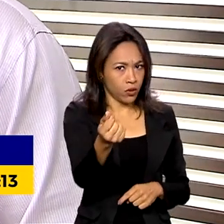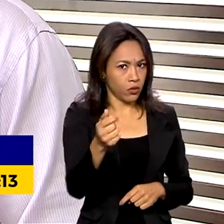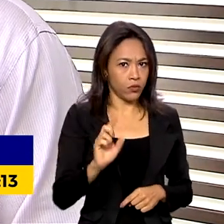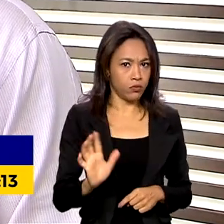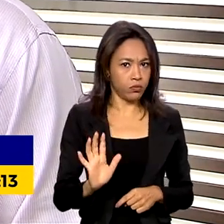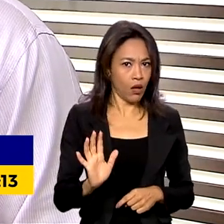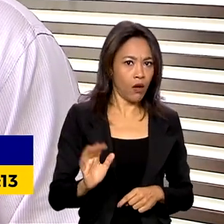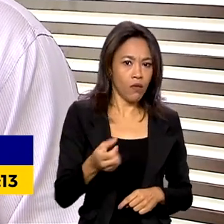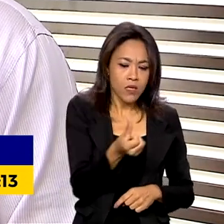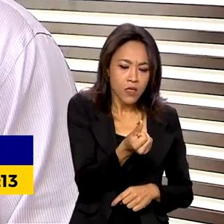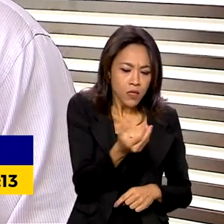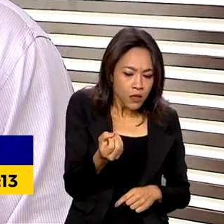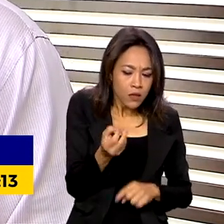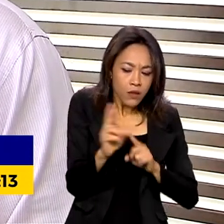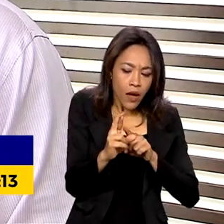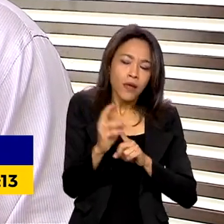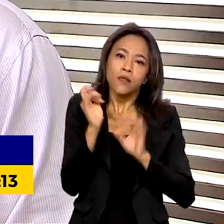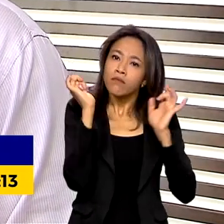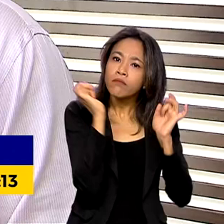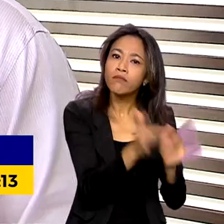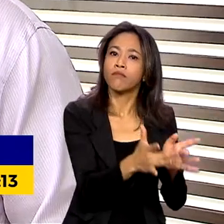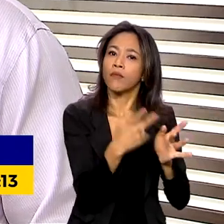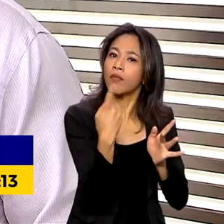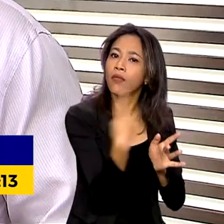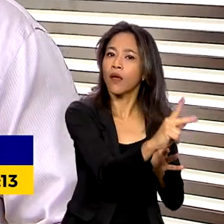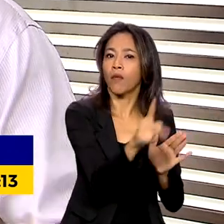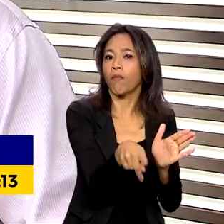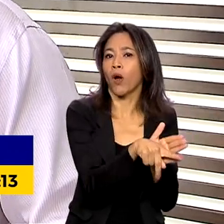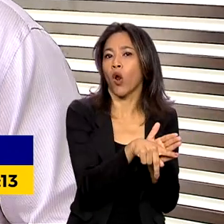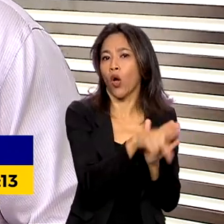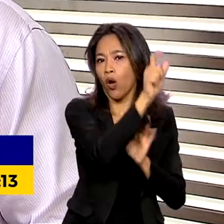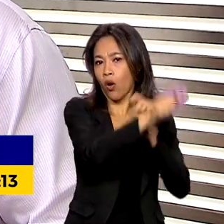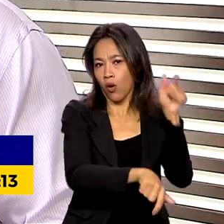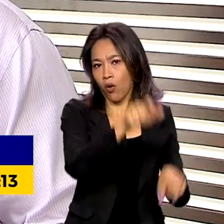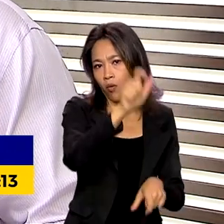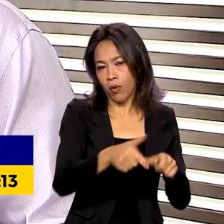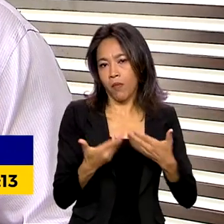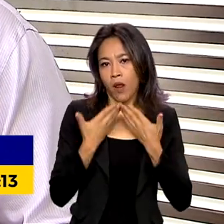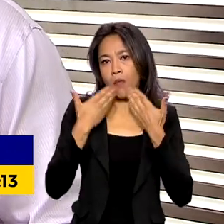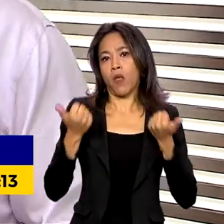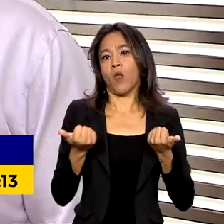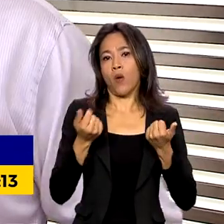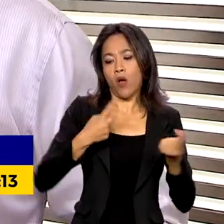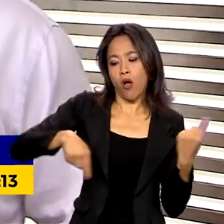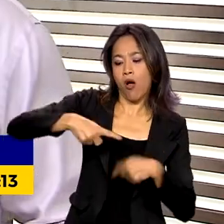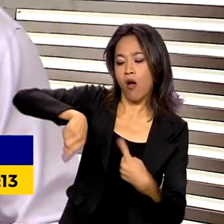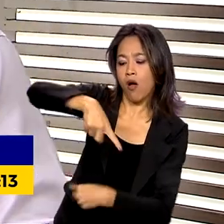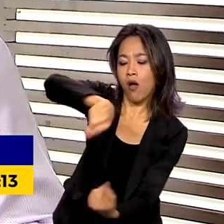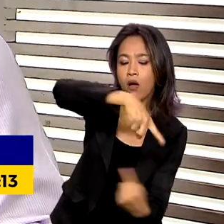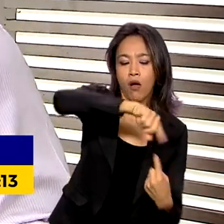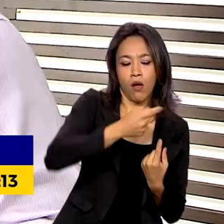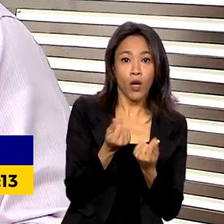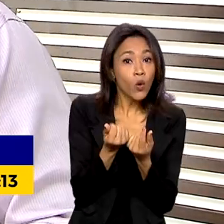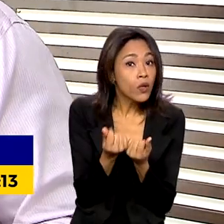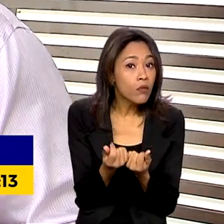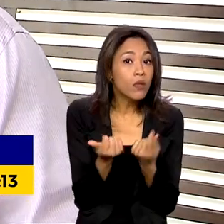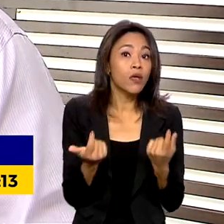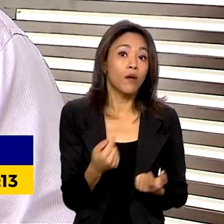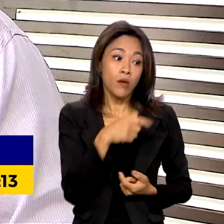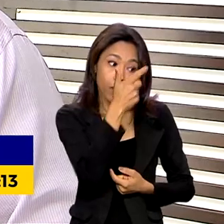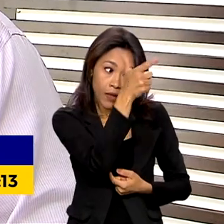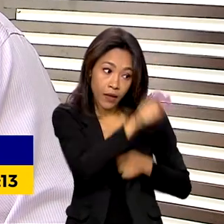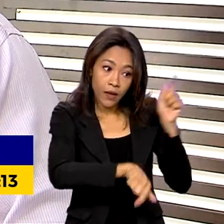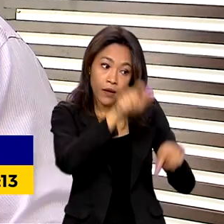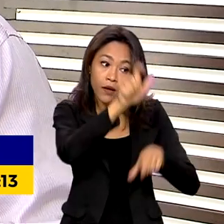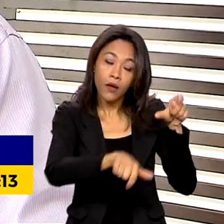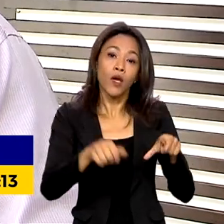assim, R 600 na conta do brasileiro. Para quê? Para que se movimente melhor a economia e para que o brasileiro consiga pagar as